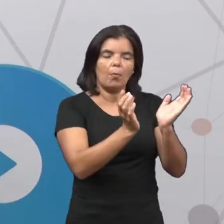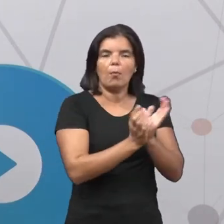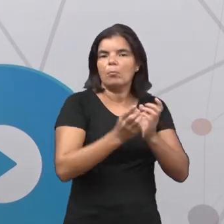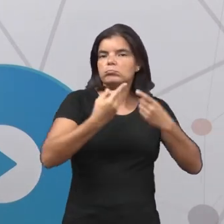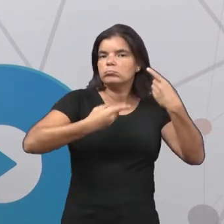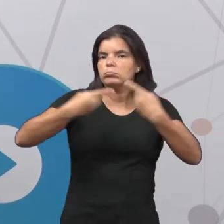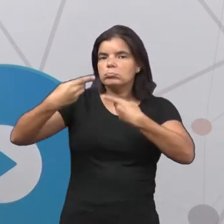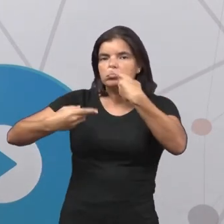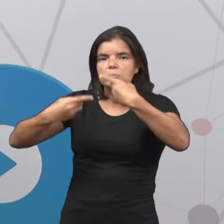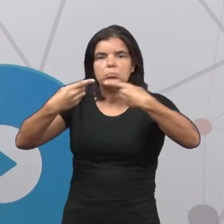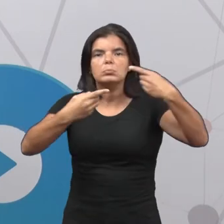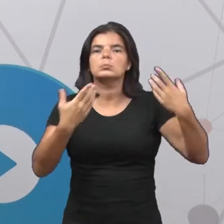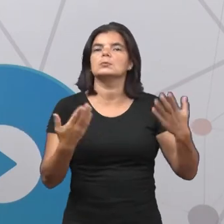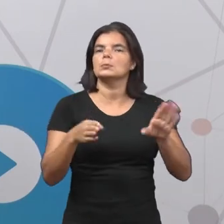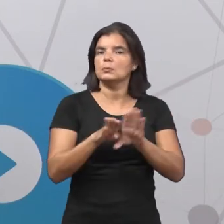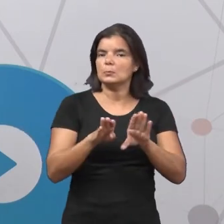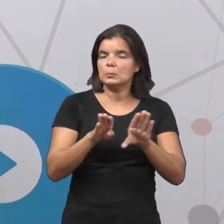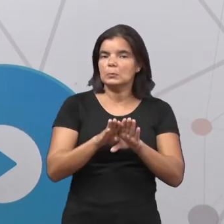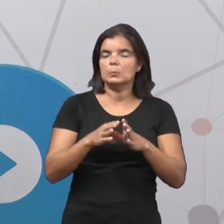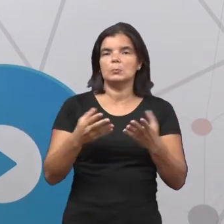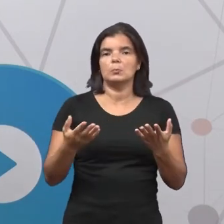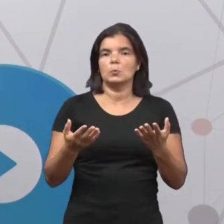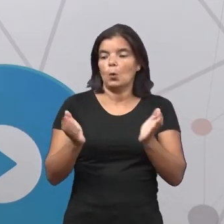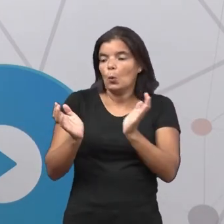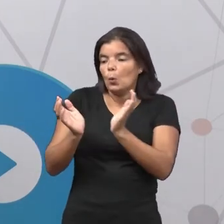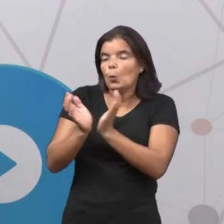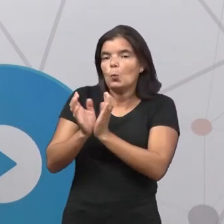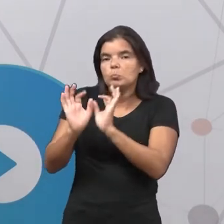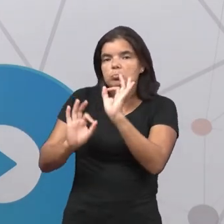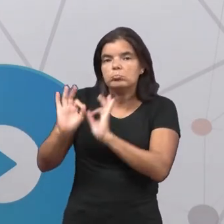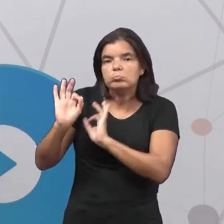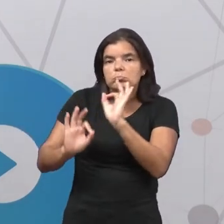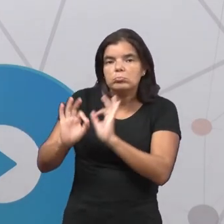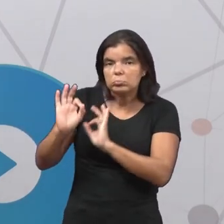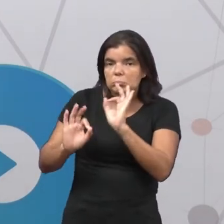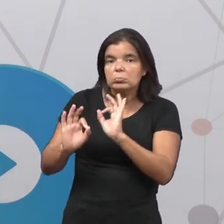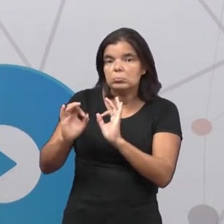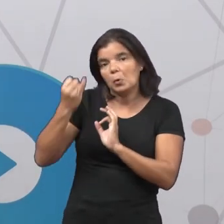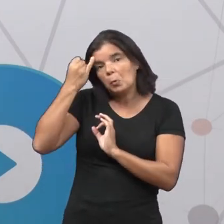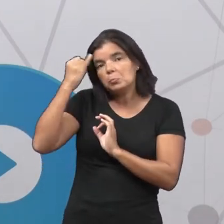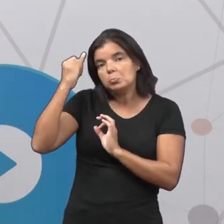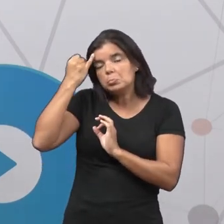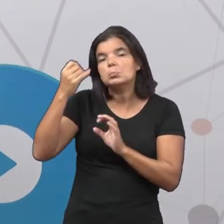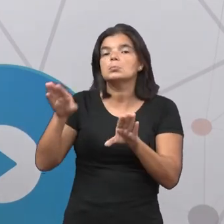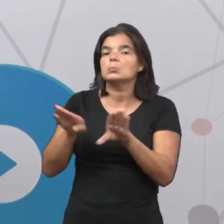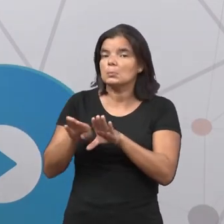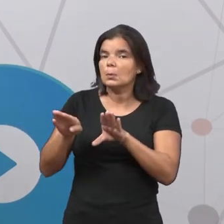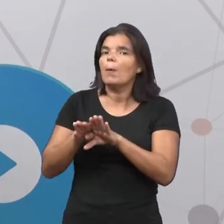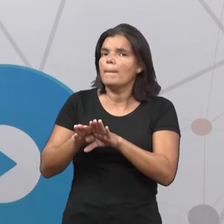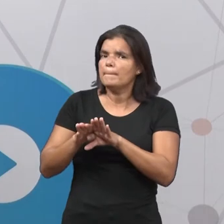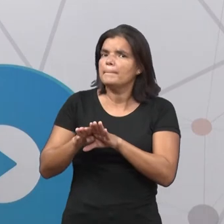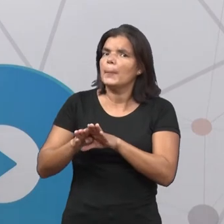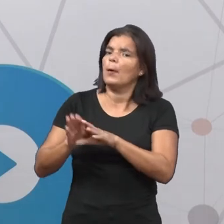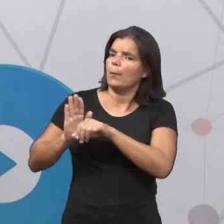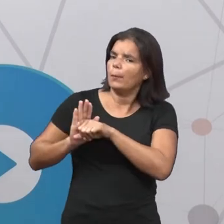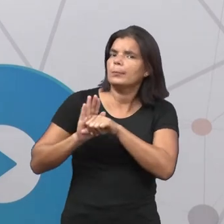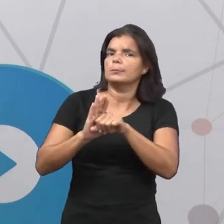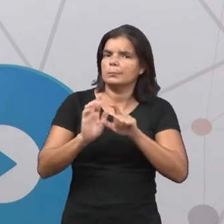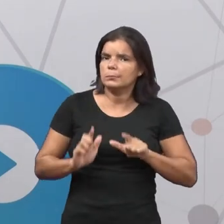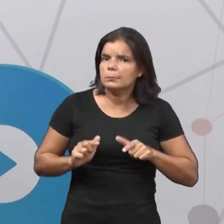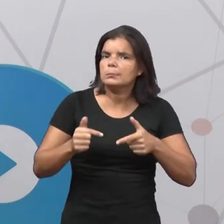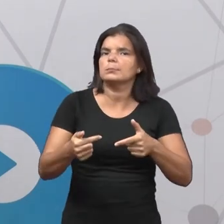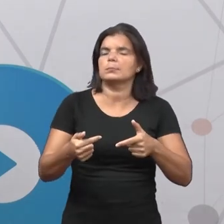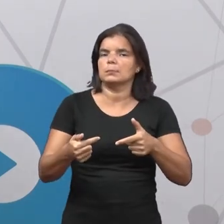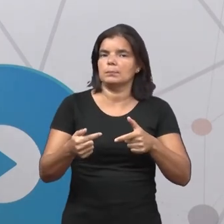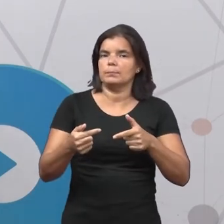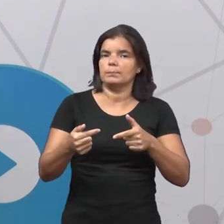políticos, grupos organizados ideologicamente, também agiram no sentido de questionar